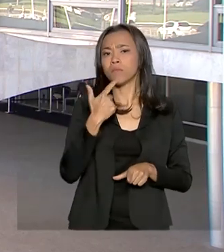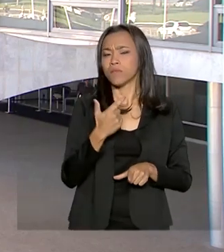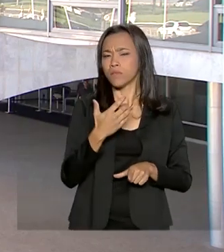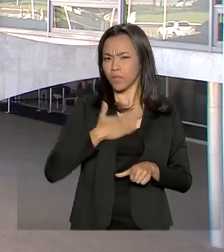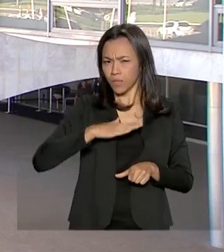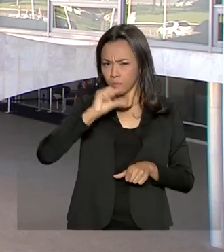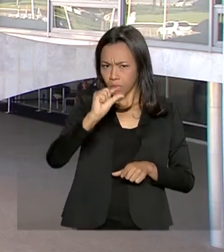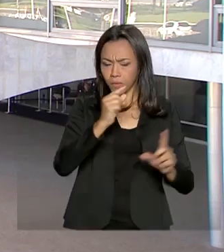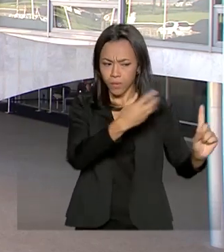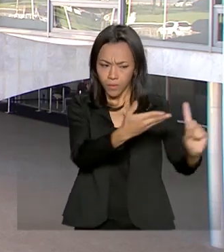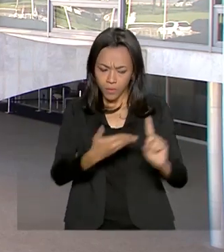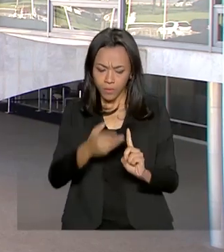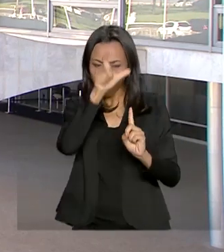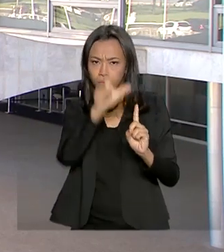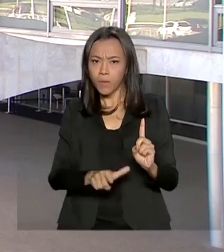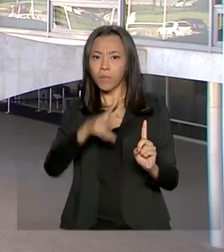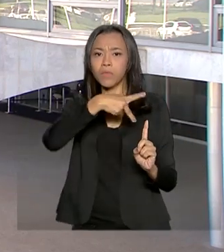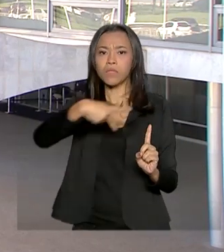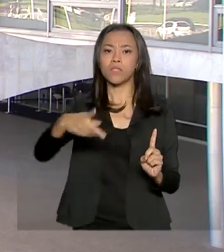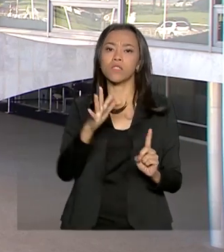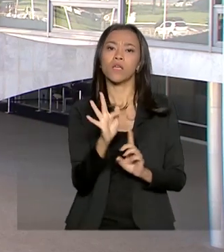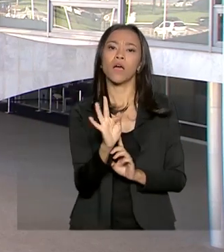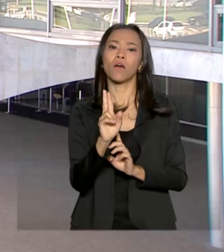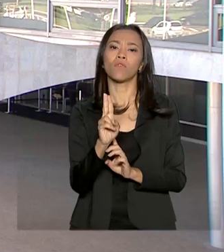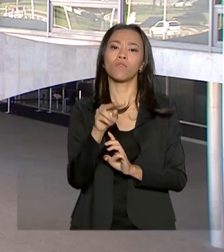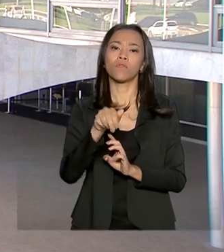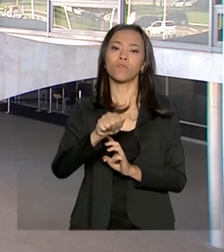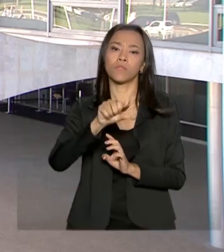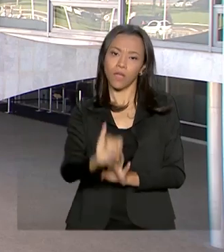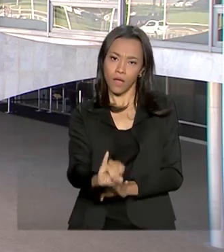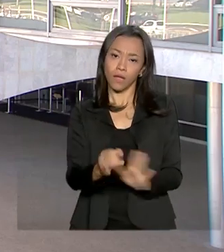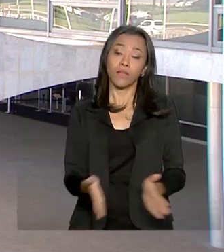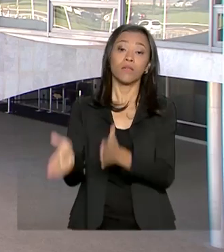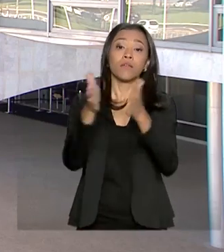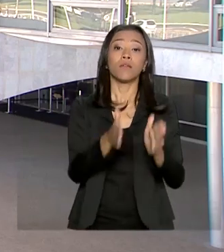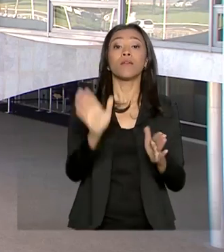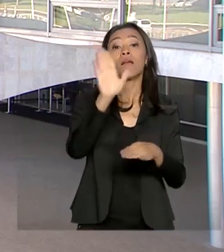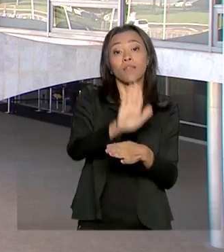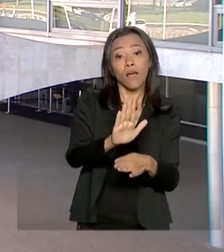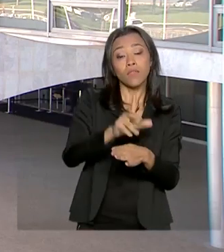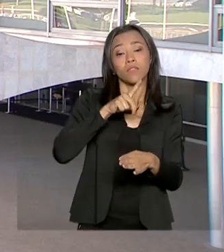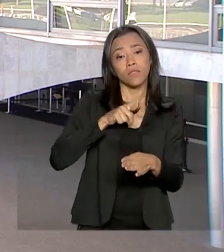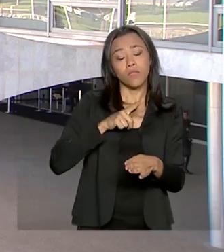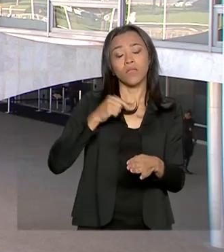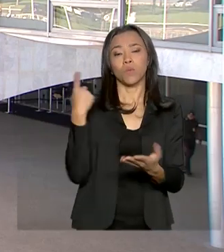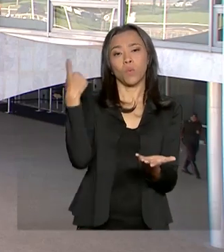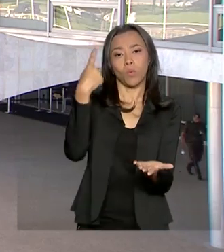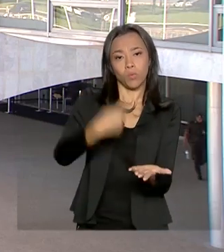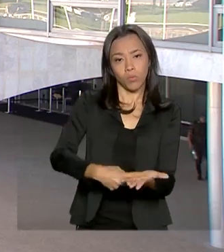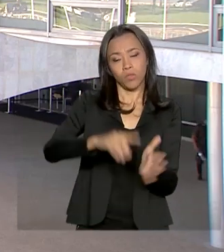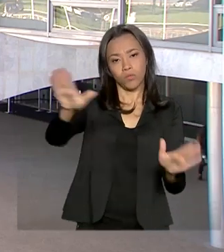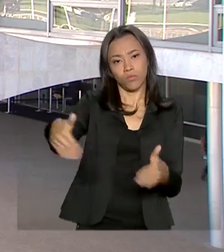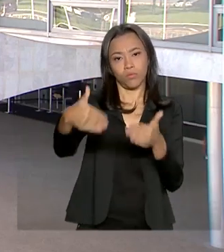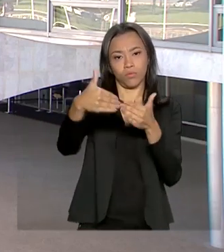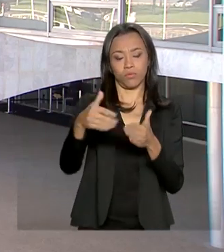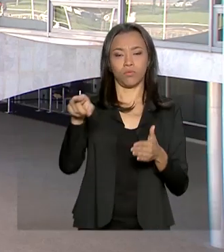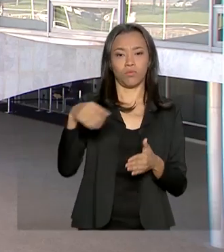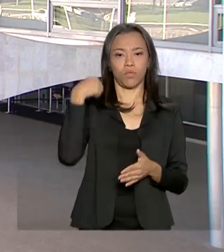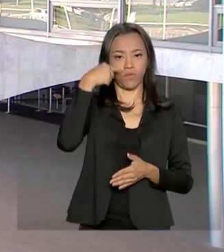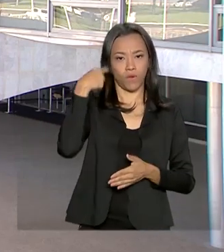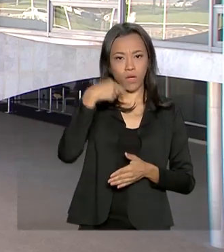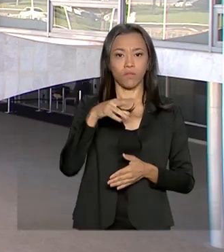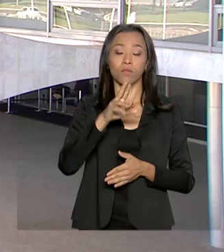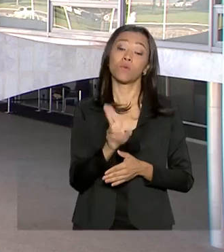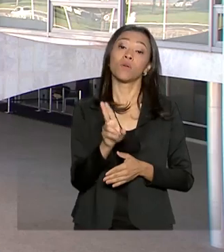FUNAI, Franklin Berg Freitas, e à tarde ele se reúne com o advogado-geral da União, André Luiz de Almeida, e o